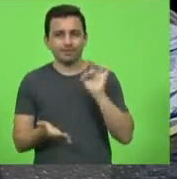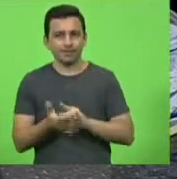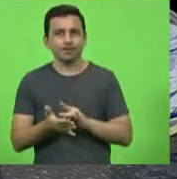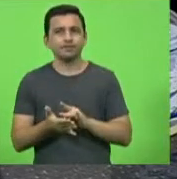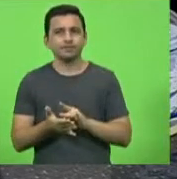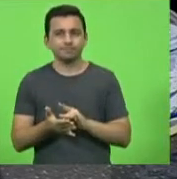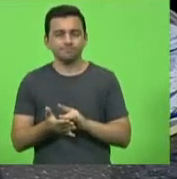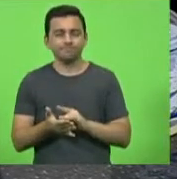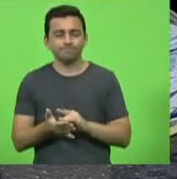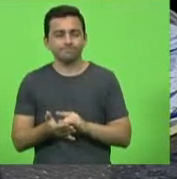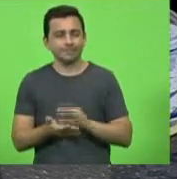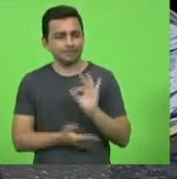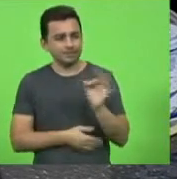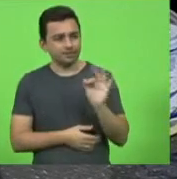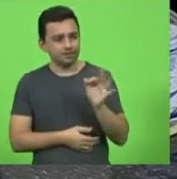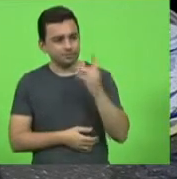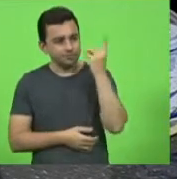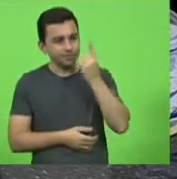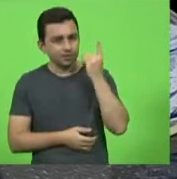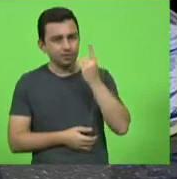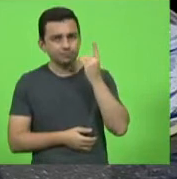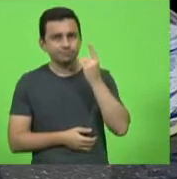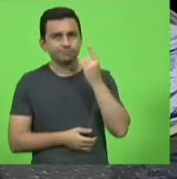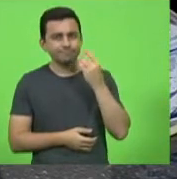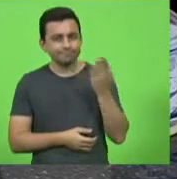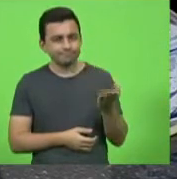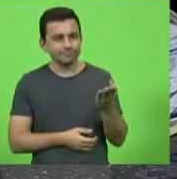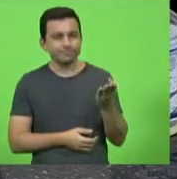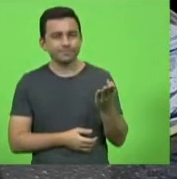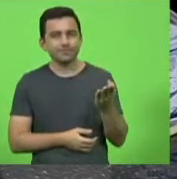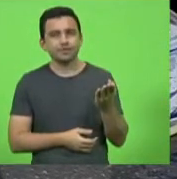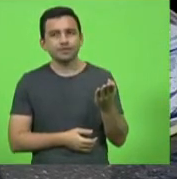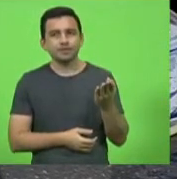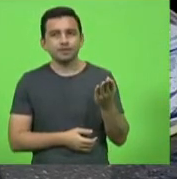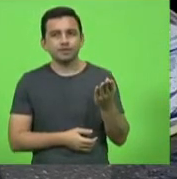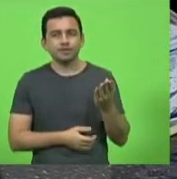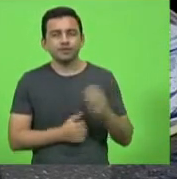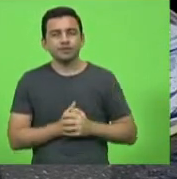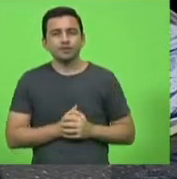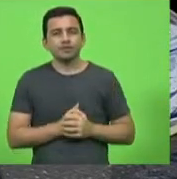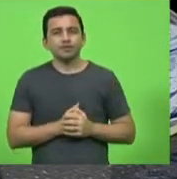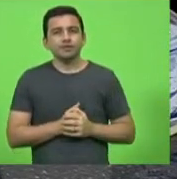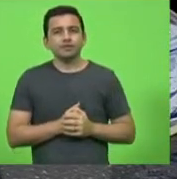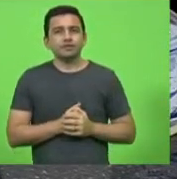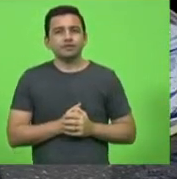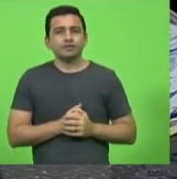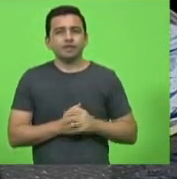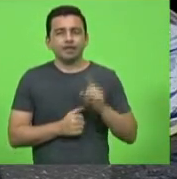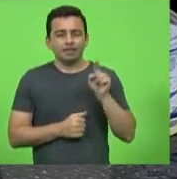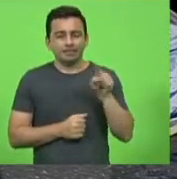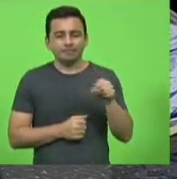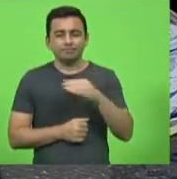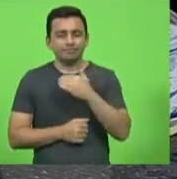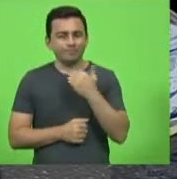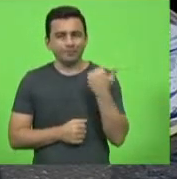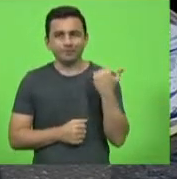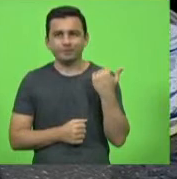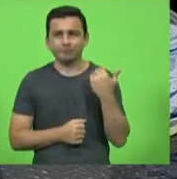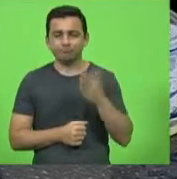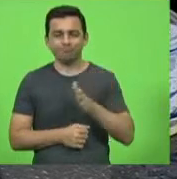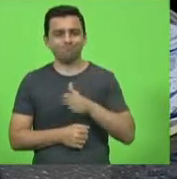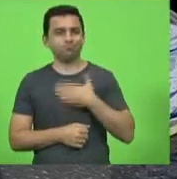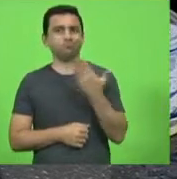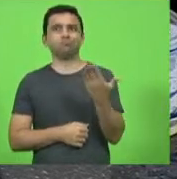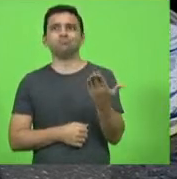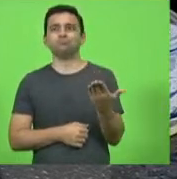nos trouxe uma tristeza muito grande uma morte inesperada